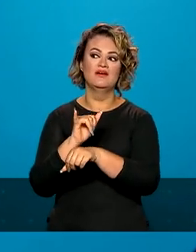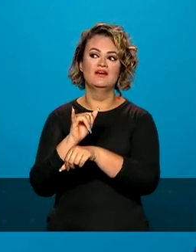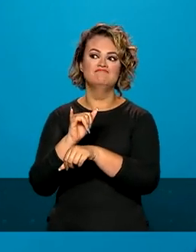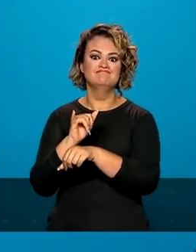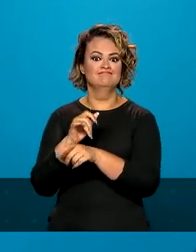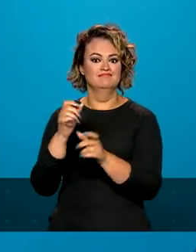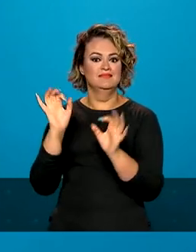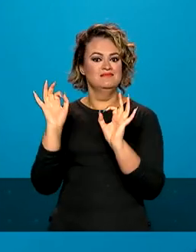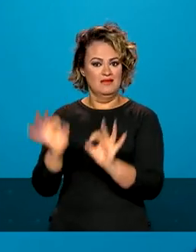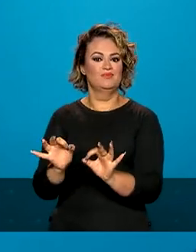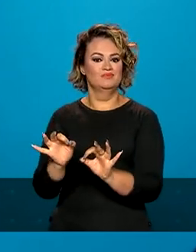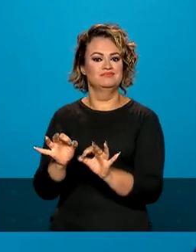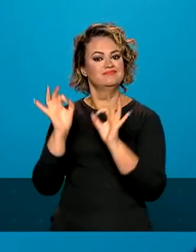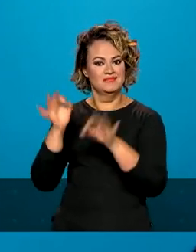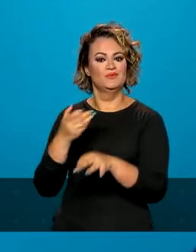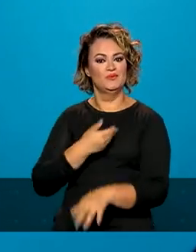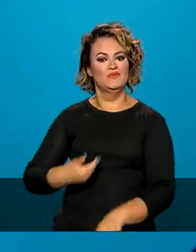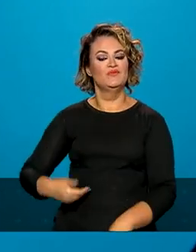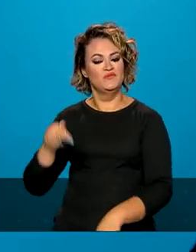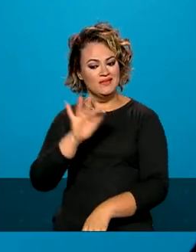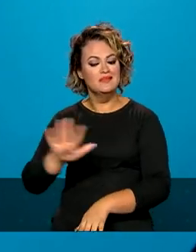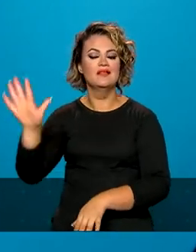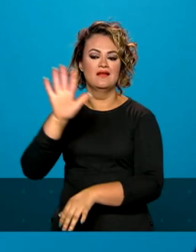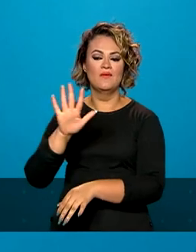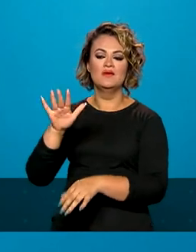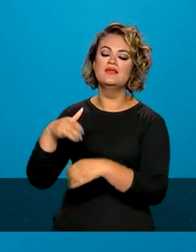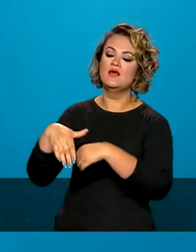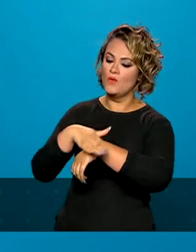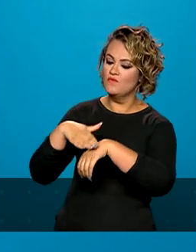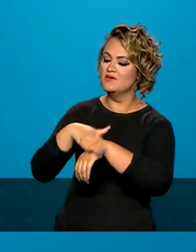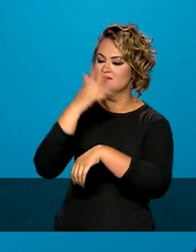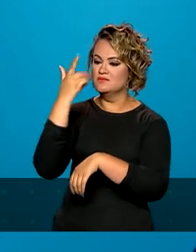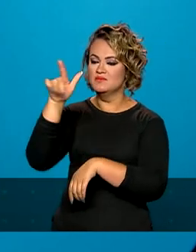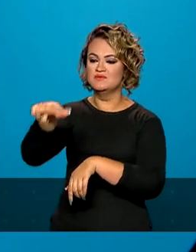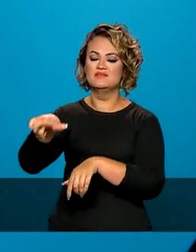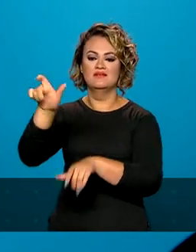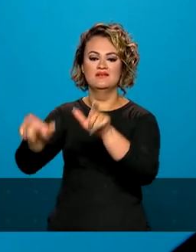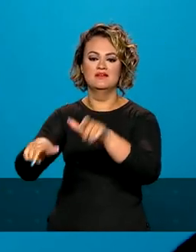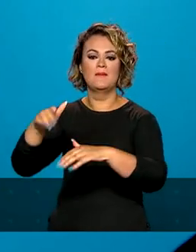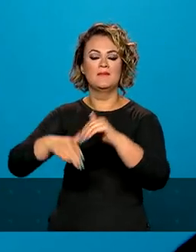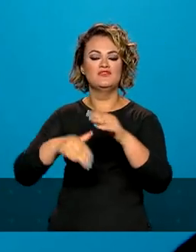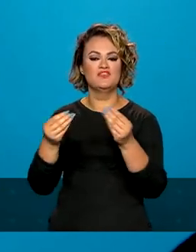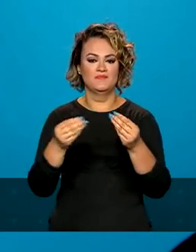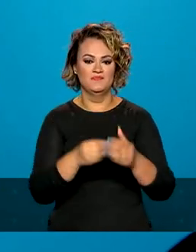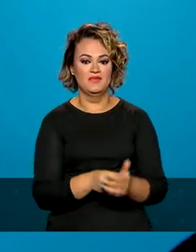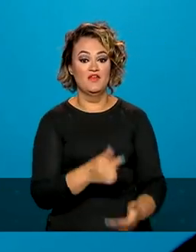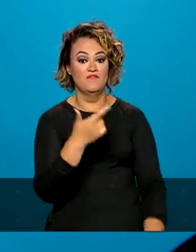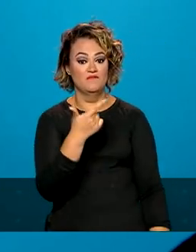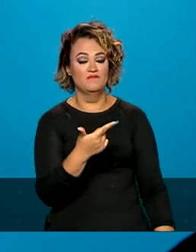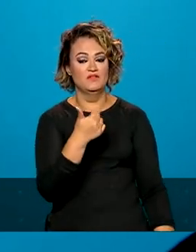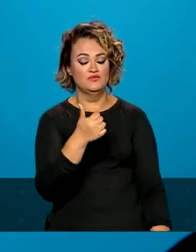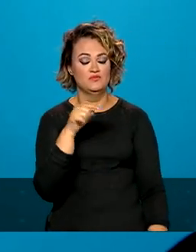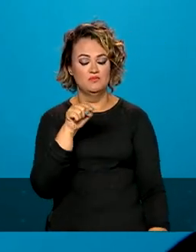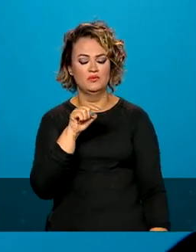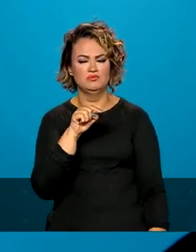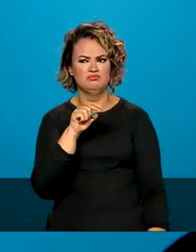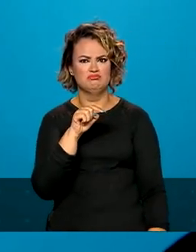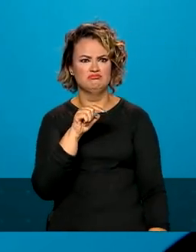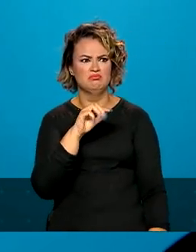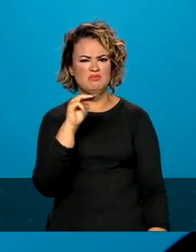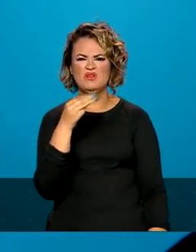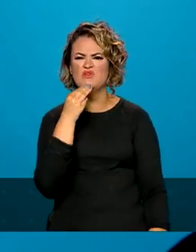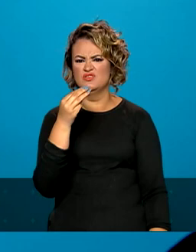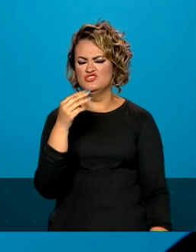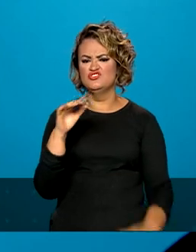assertiva do governo federal e na ponta conversar com quem está executando a política pública. São 21,1 milhões de famílias que vão